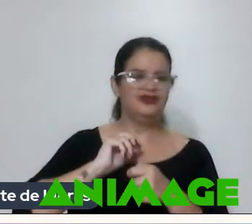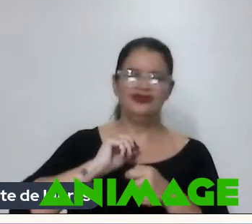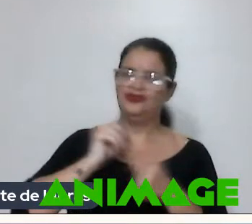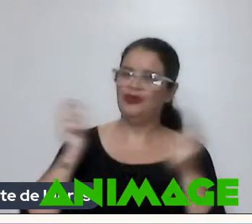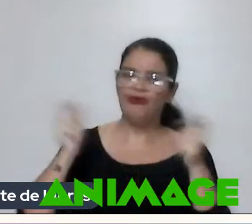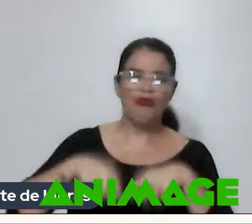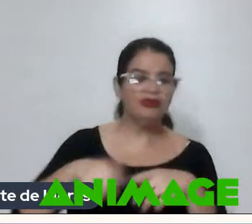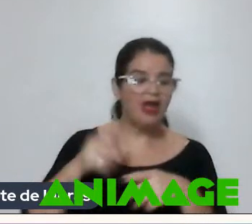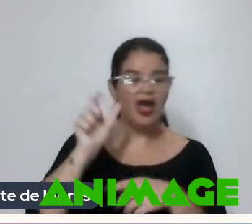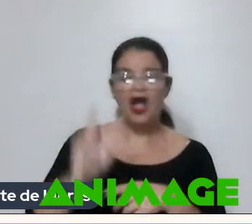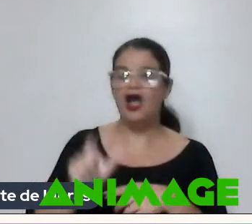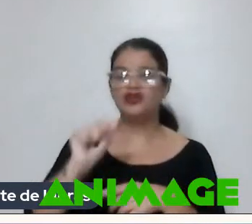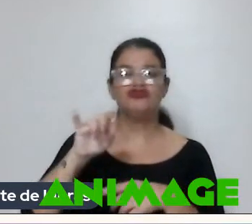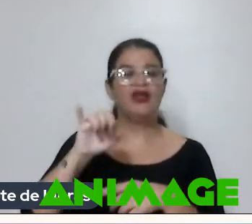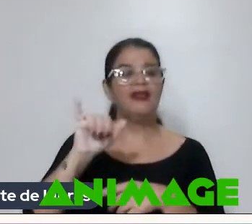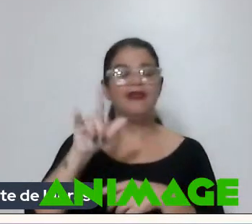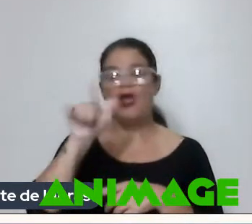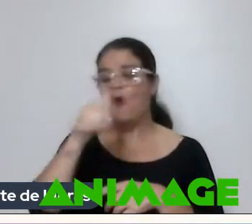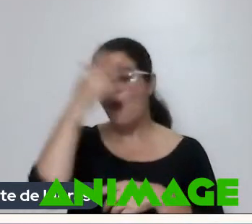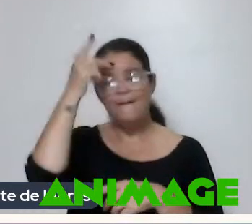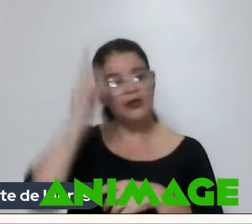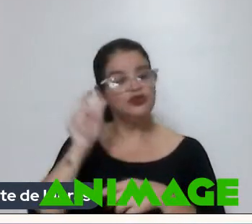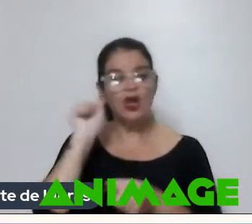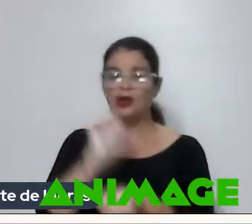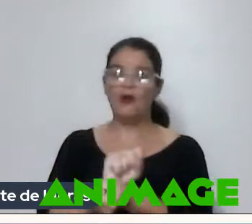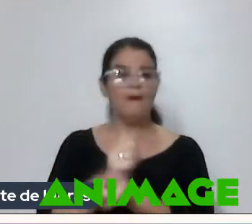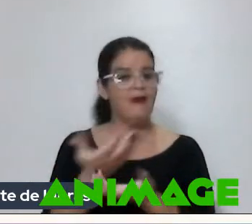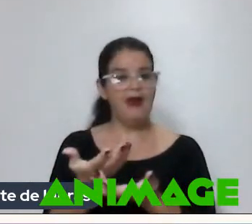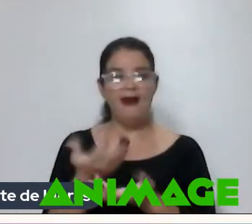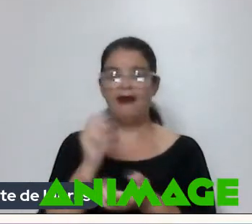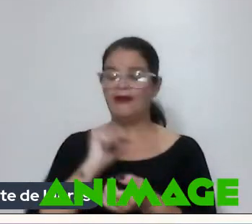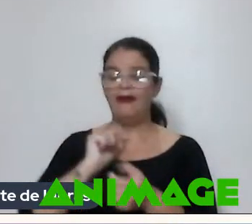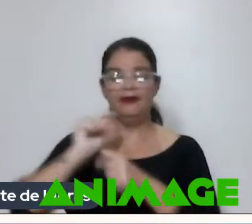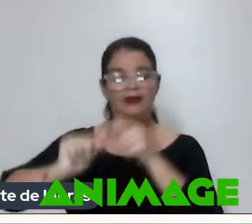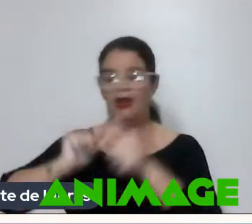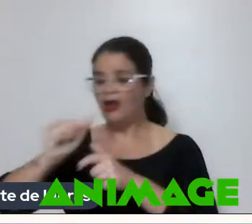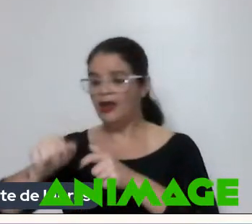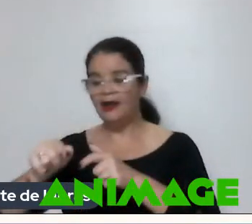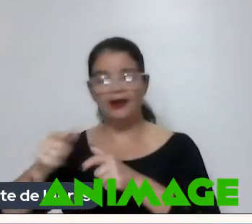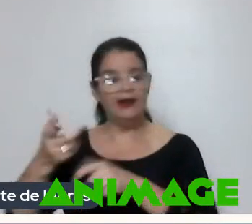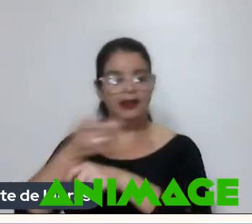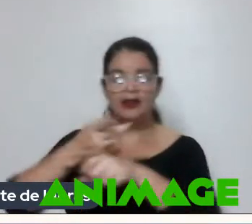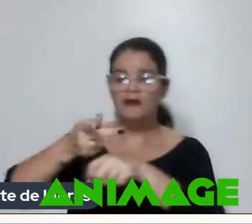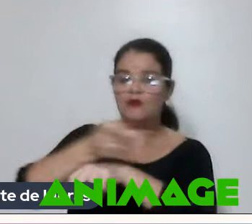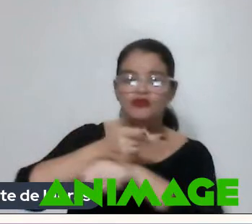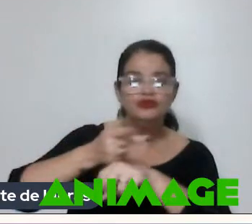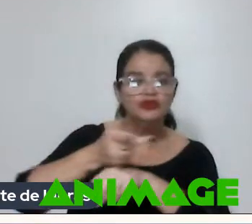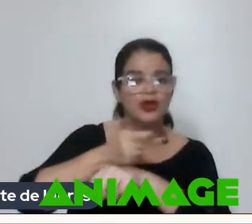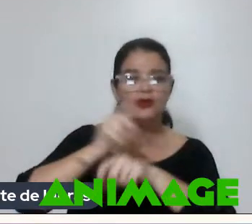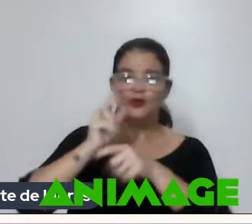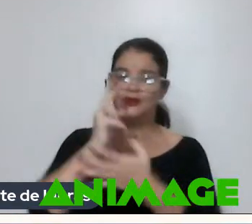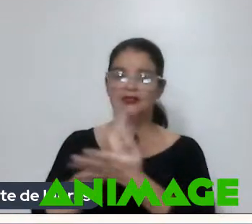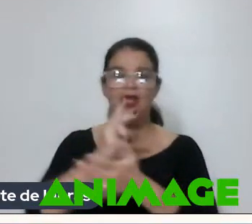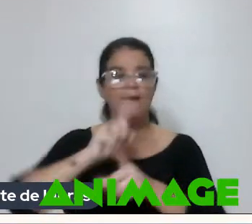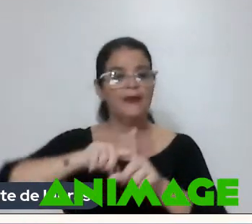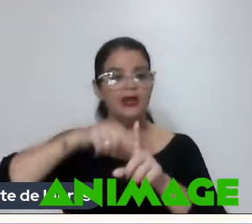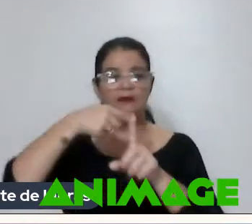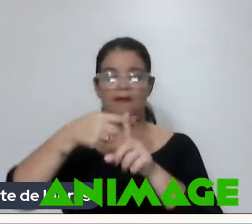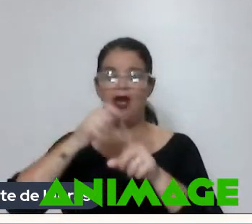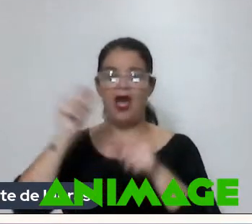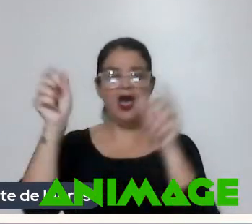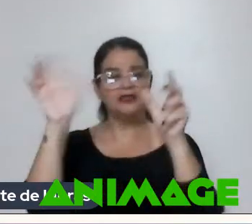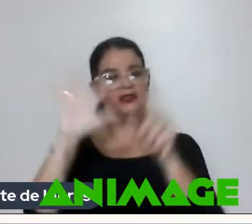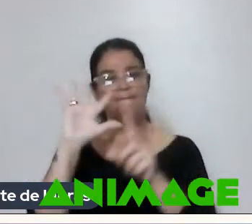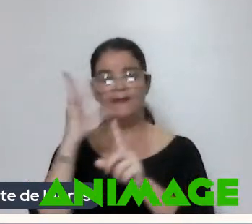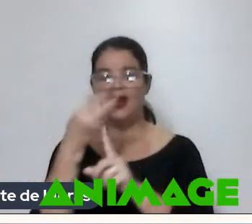O Angeli é um Cara que não para Ele não para Ele está ali Buscando Sempre mais Para a arte dele Para o